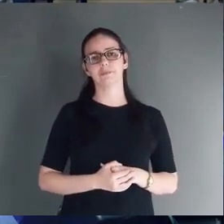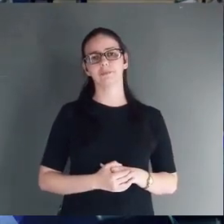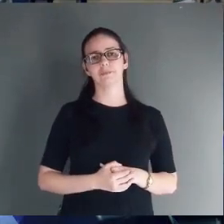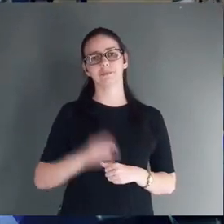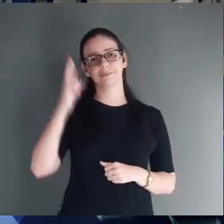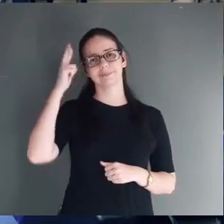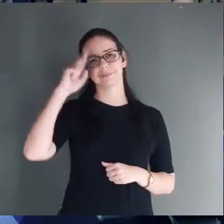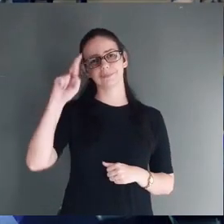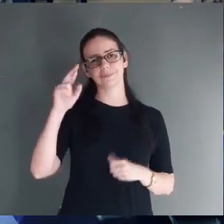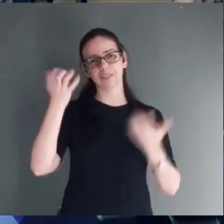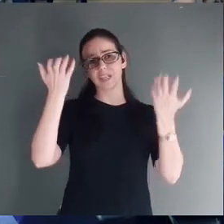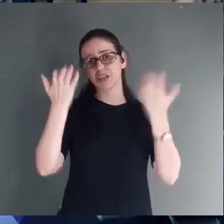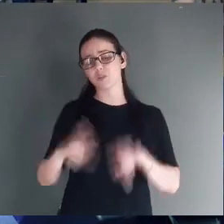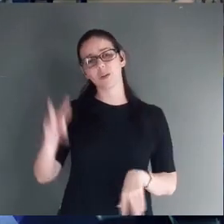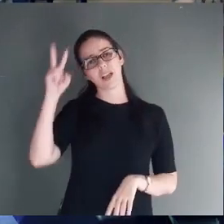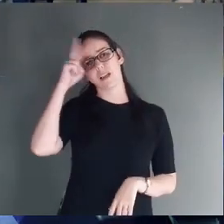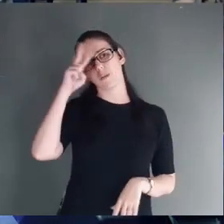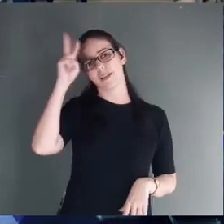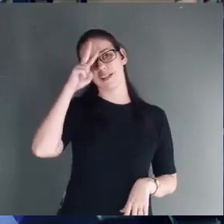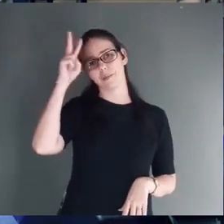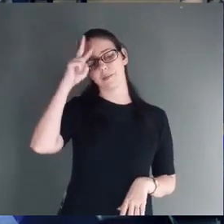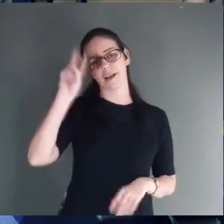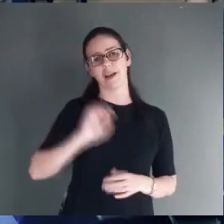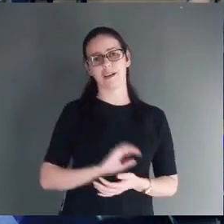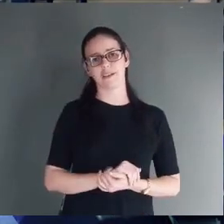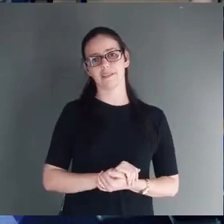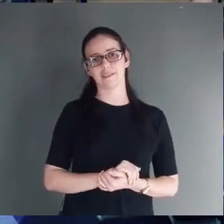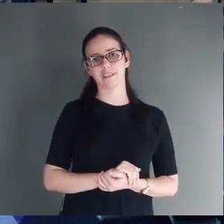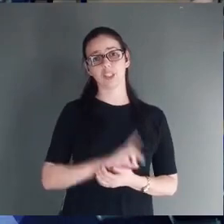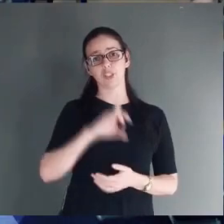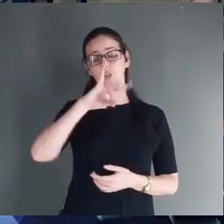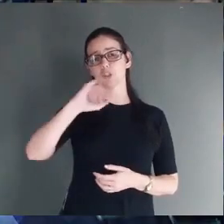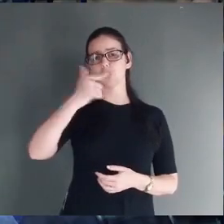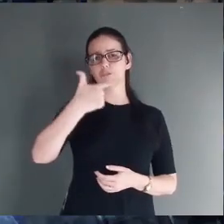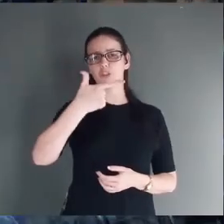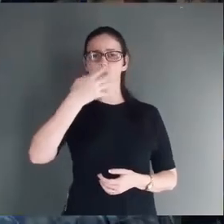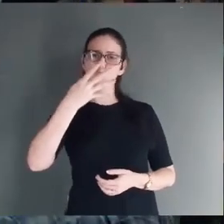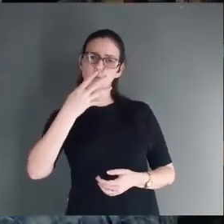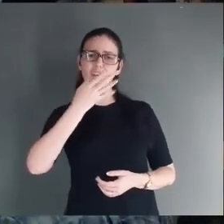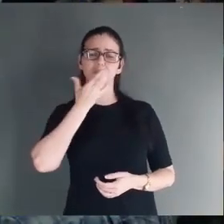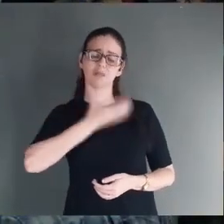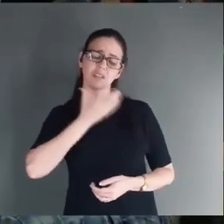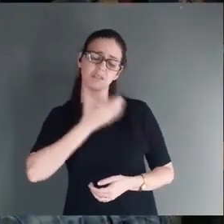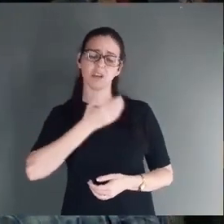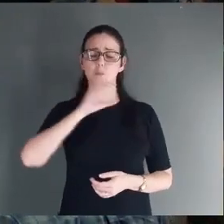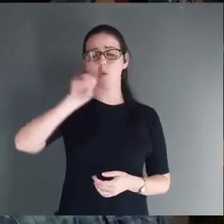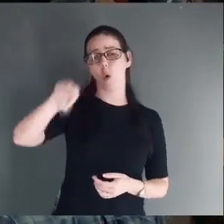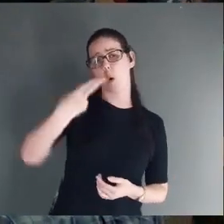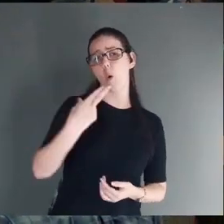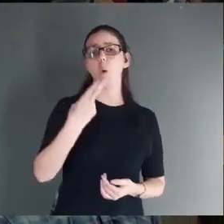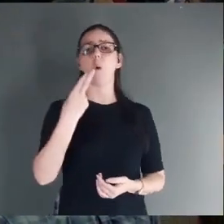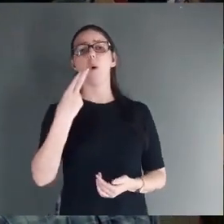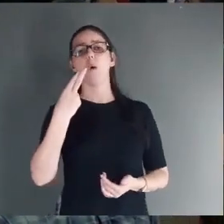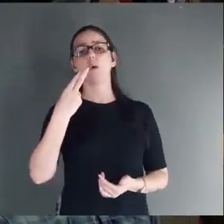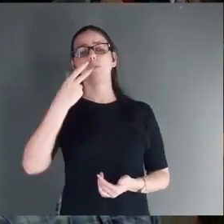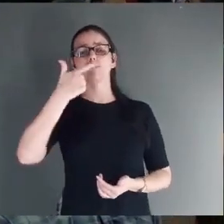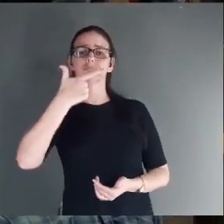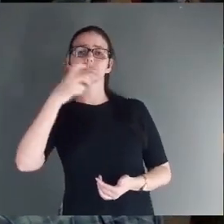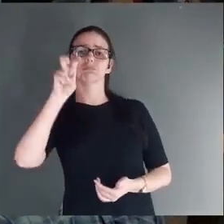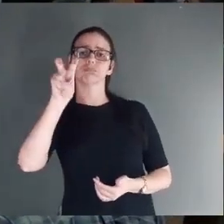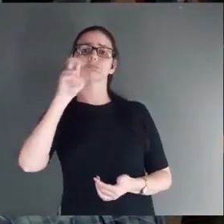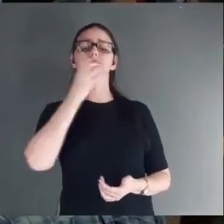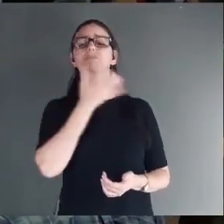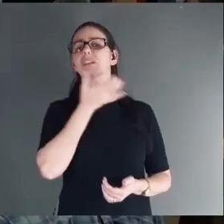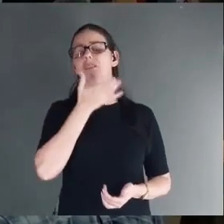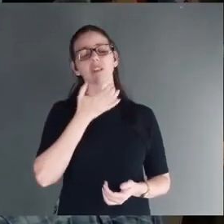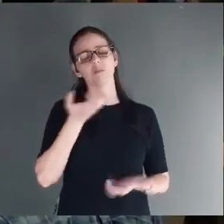Senhor. não quero apenas lembrar do Senhor. Dia 24 e 25 de dezembro. Eu não quero apenas